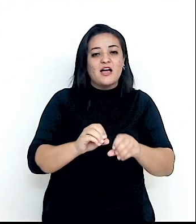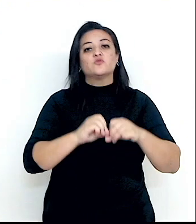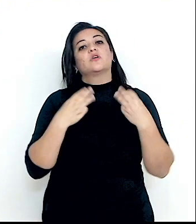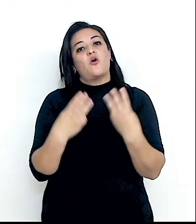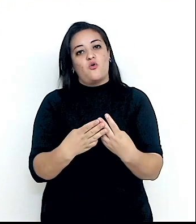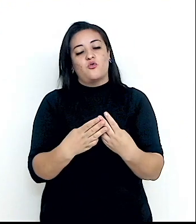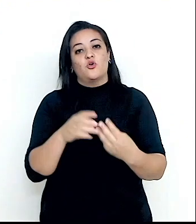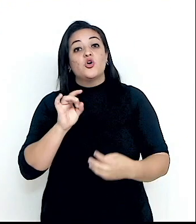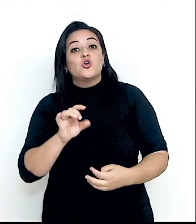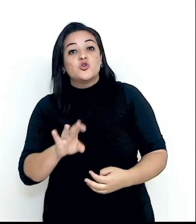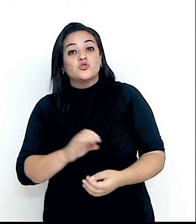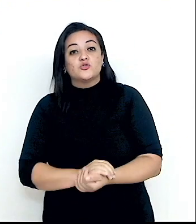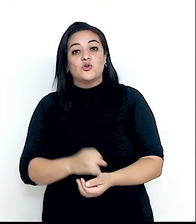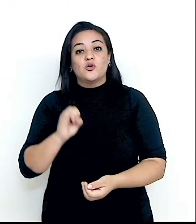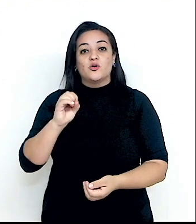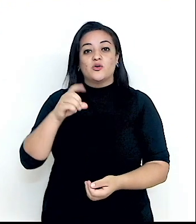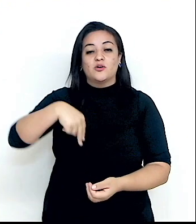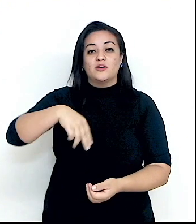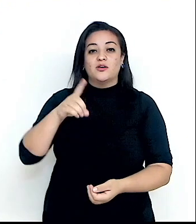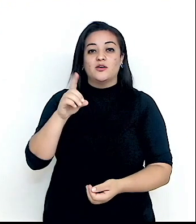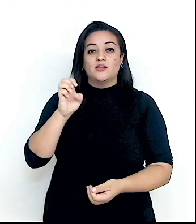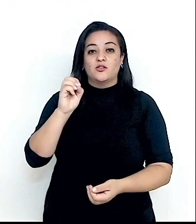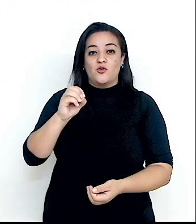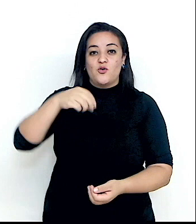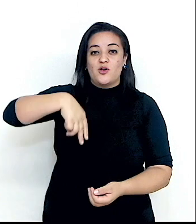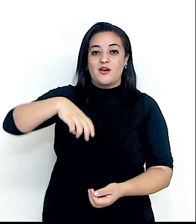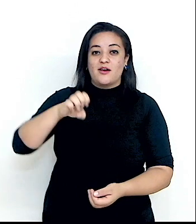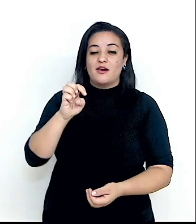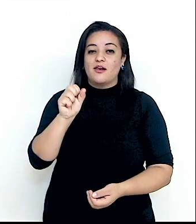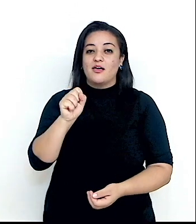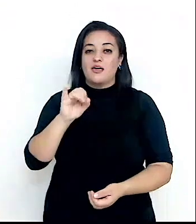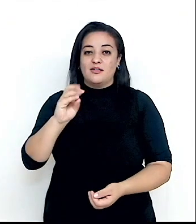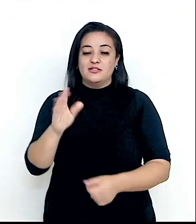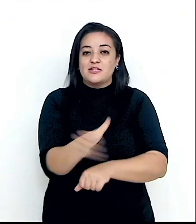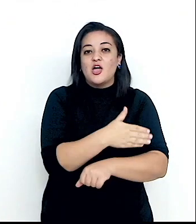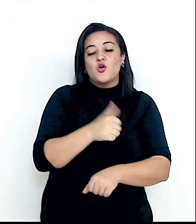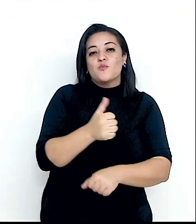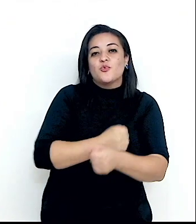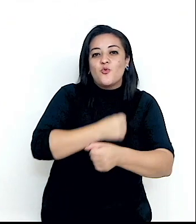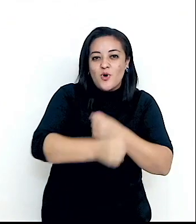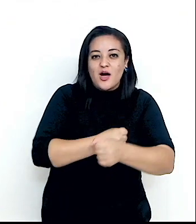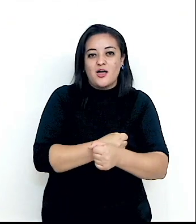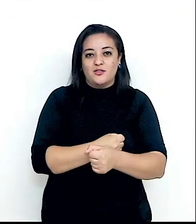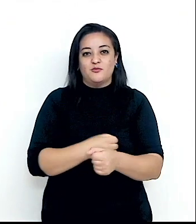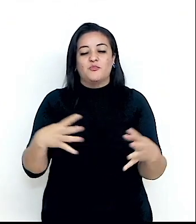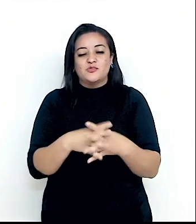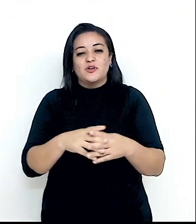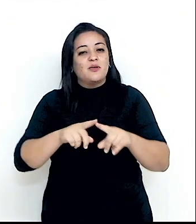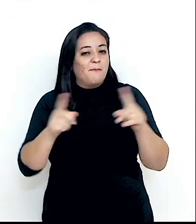Apenas a Indonésia, em 1965, abandonou por um ano, por conta de uma disputa com a Malásia, mas logo voltou.